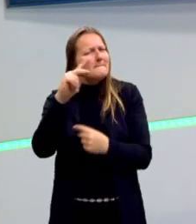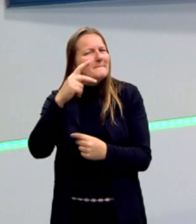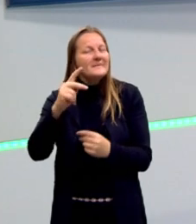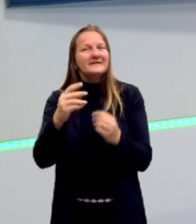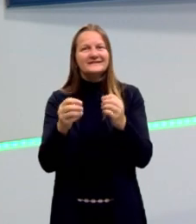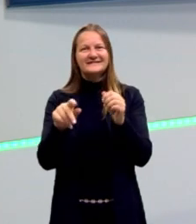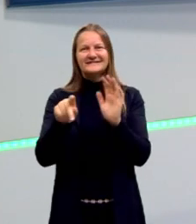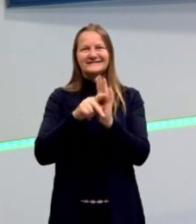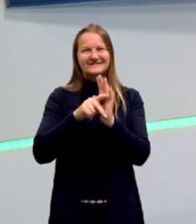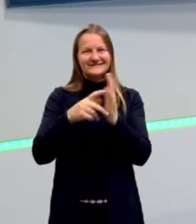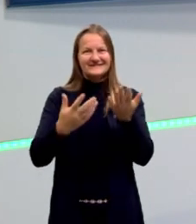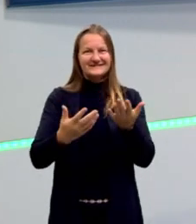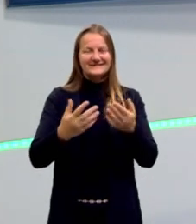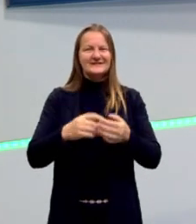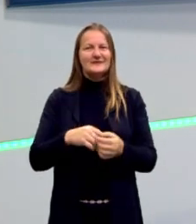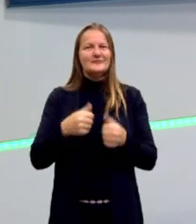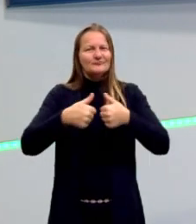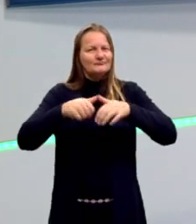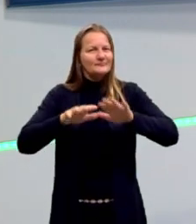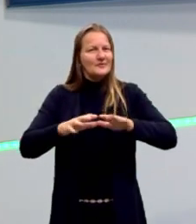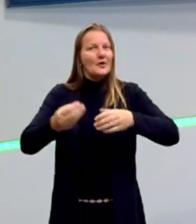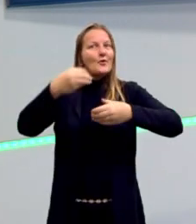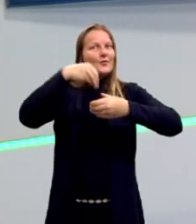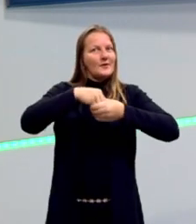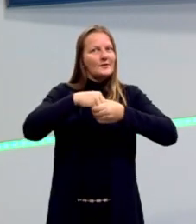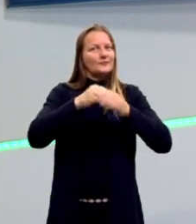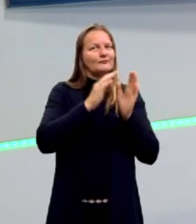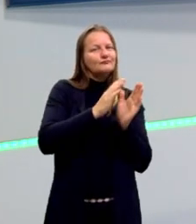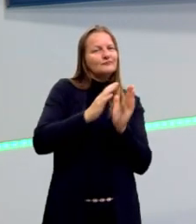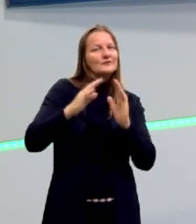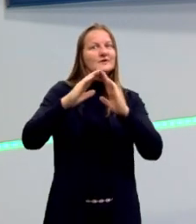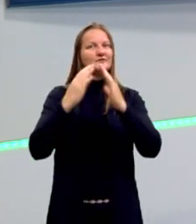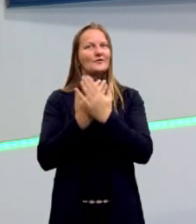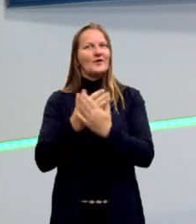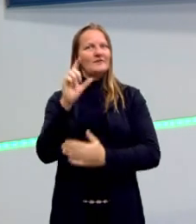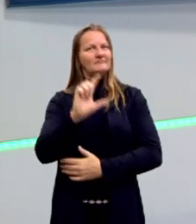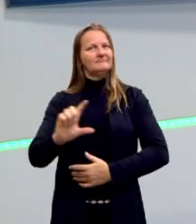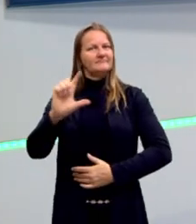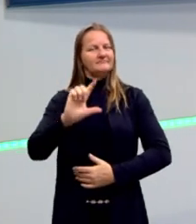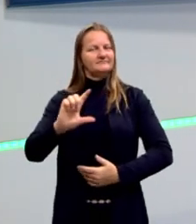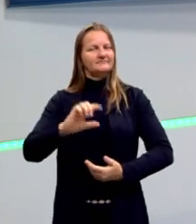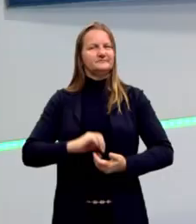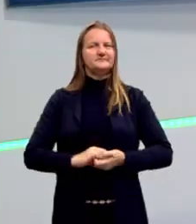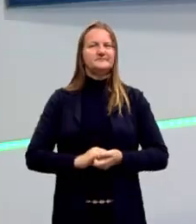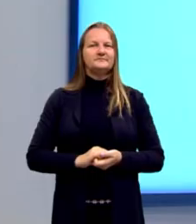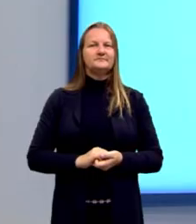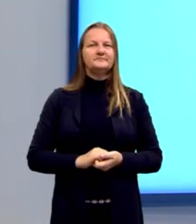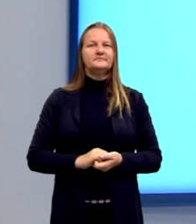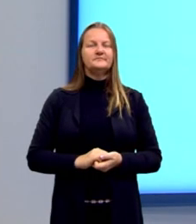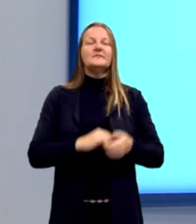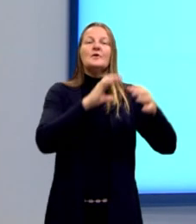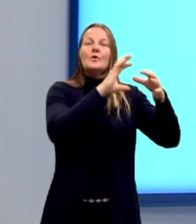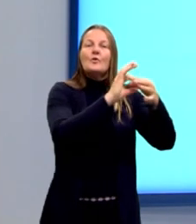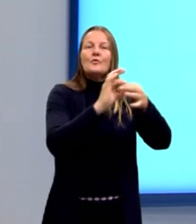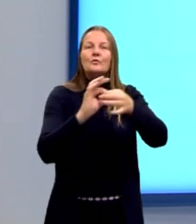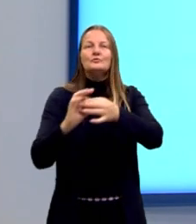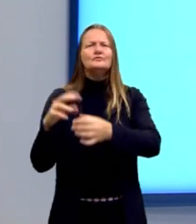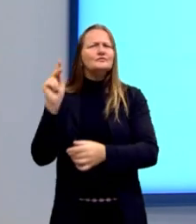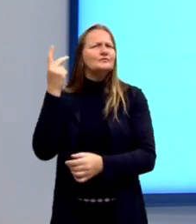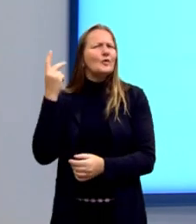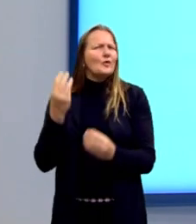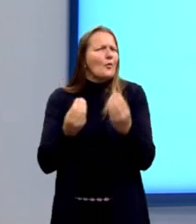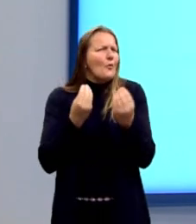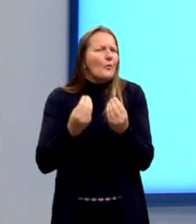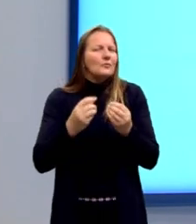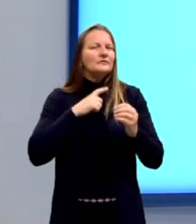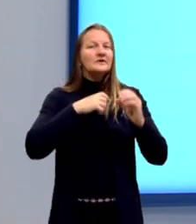e, por se parecerem, ficam dentro da mesma escola literária. Contexto histórico, então. O que a gente